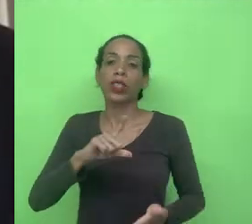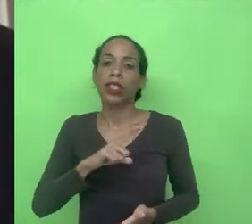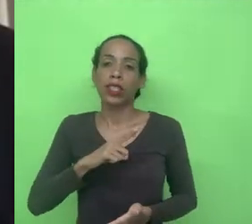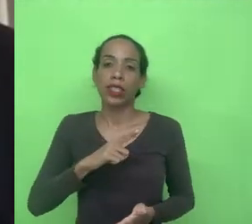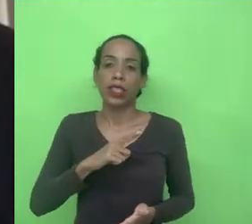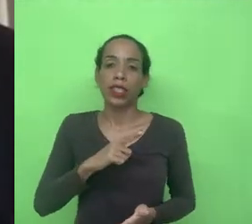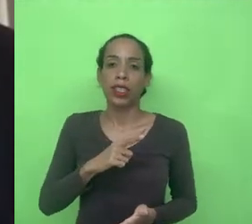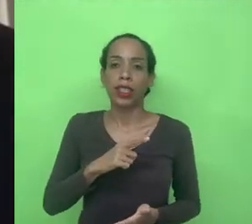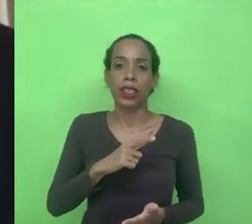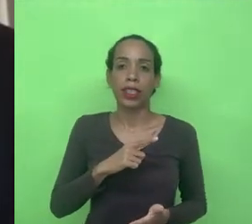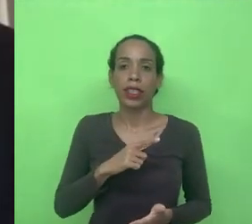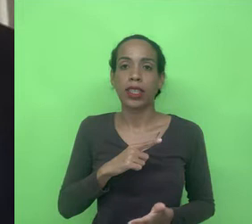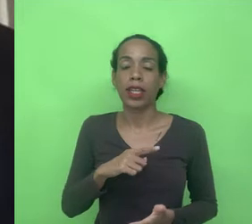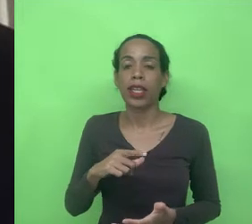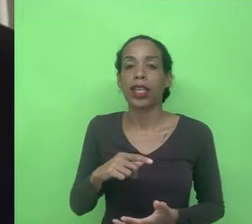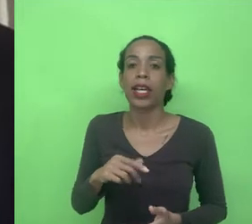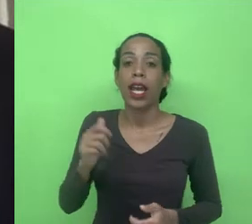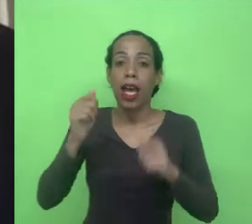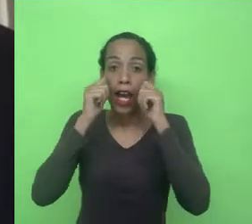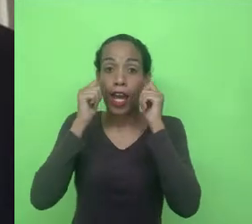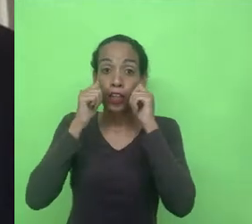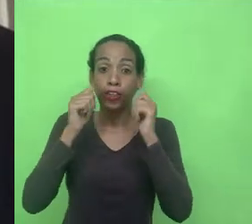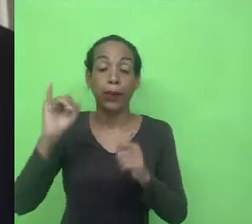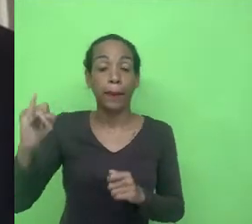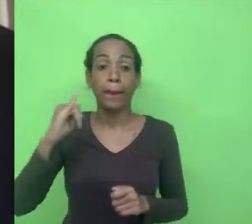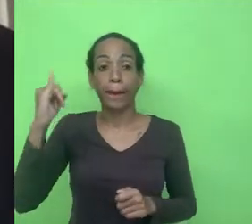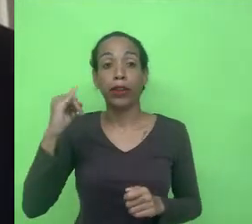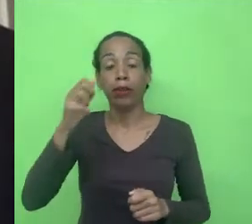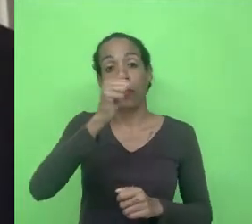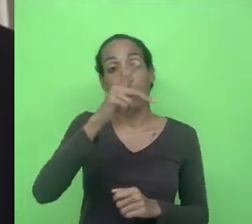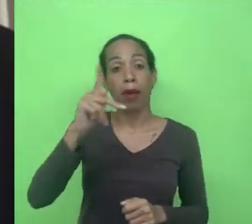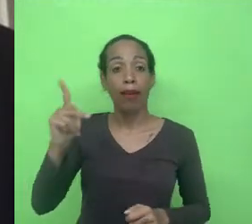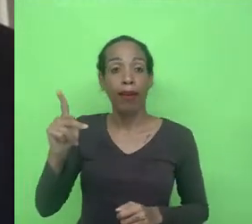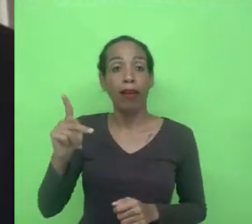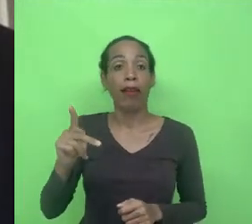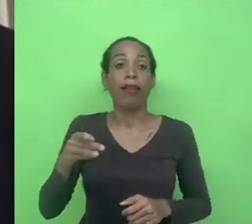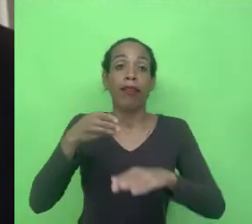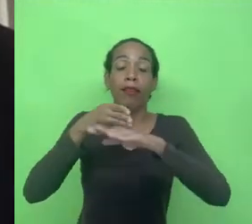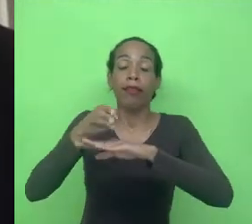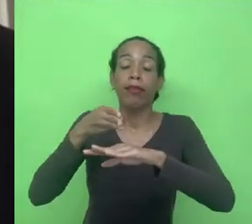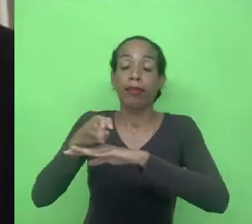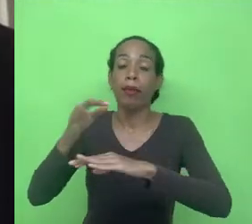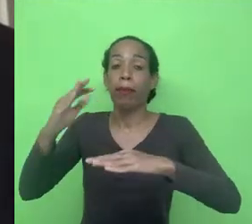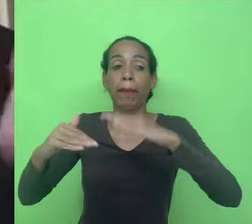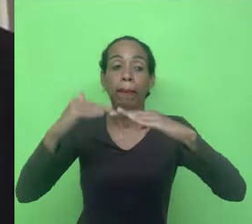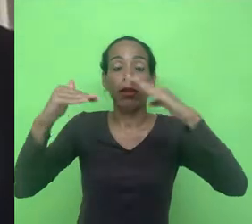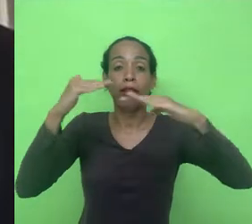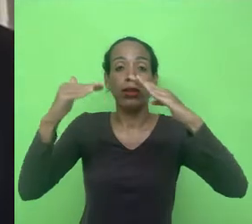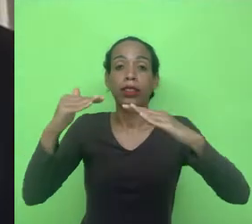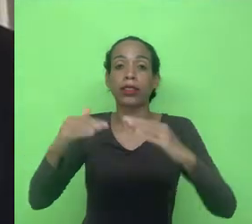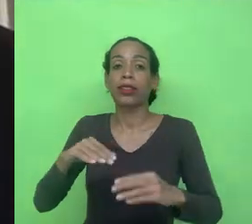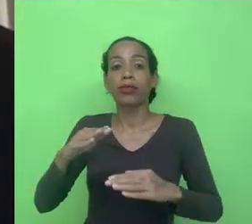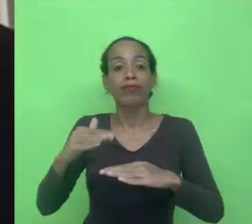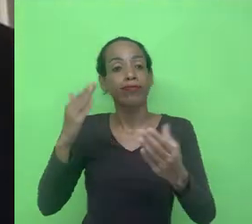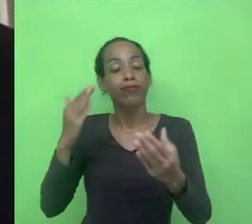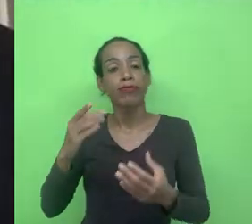como ator atores principais as plataformas as plataformas infraestruturais os processos de datificação os processos